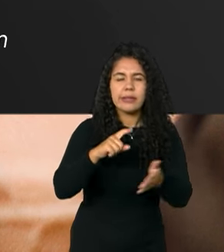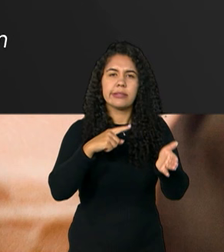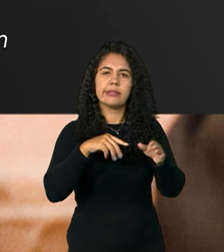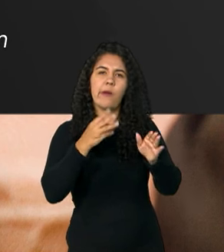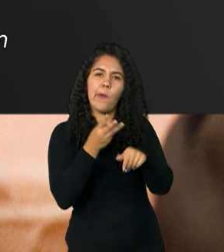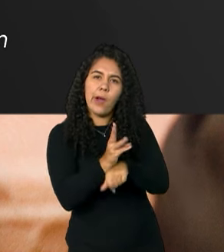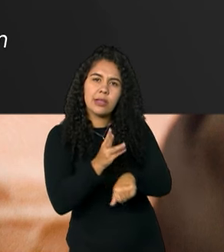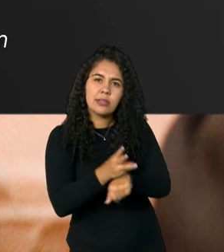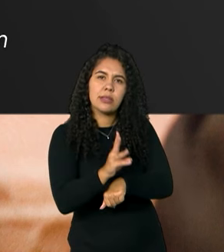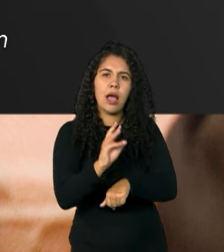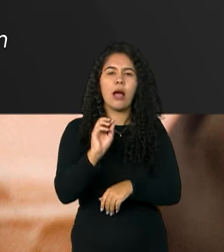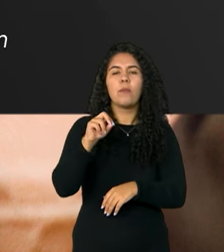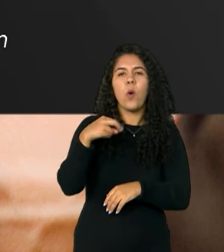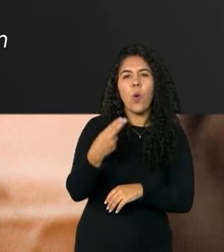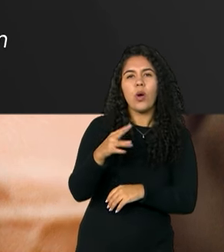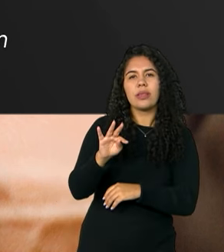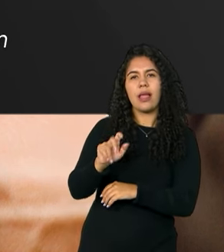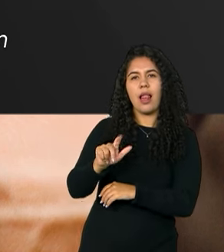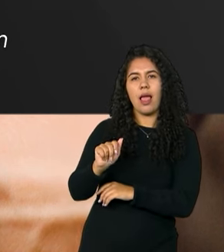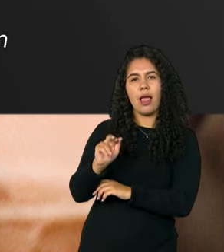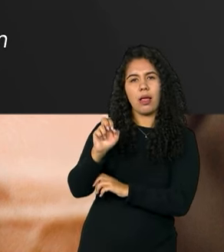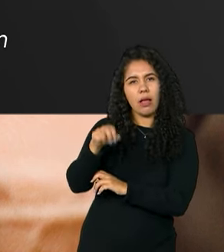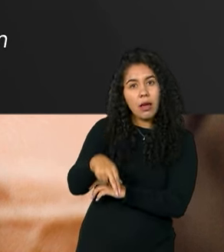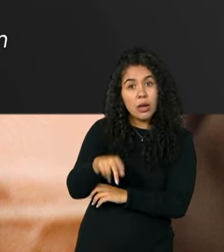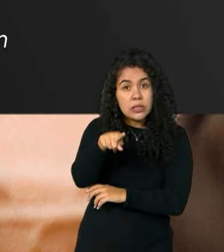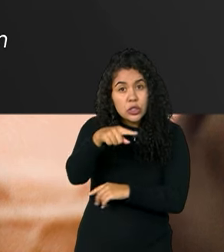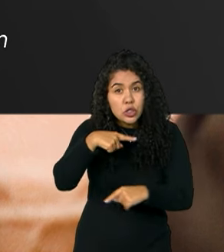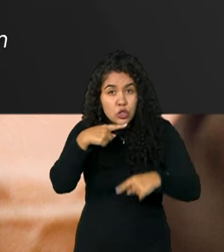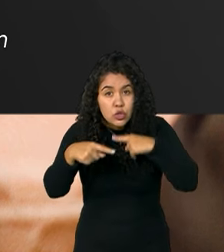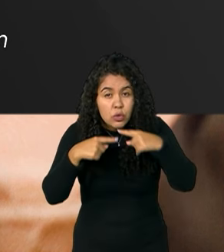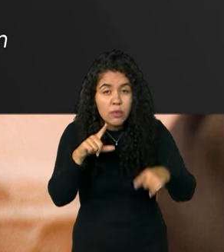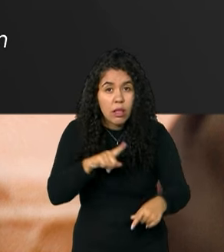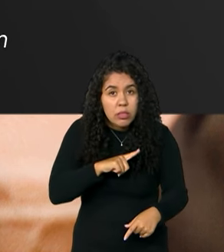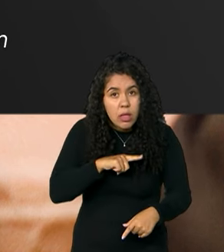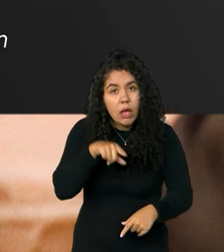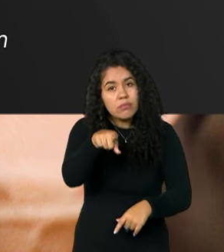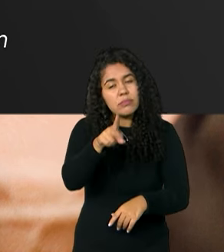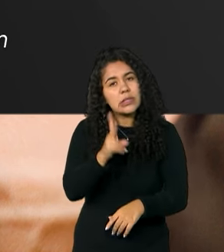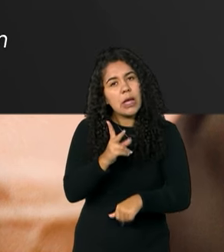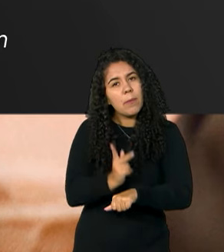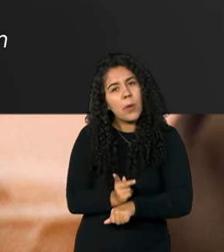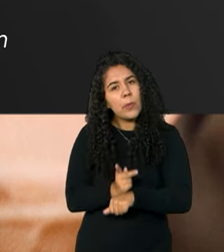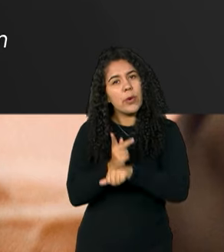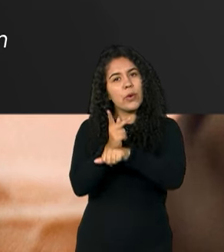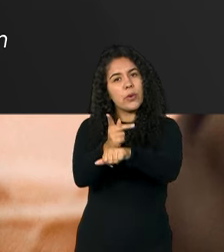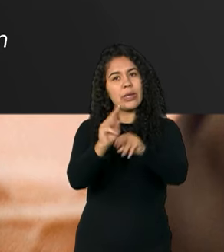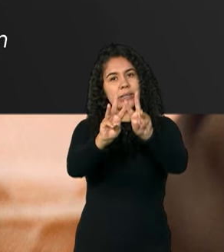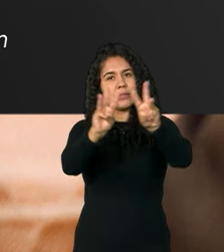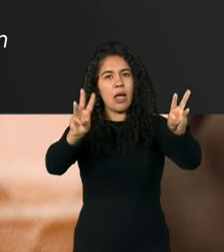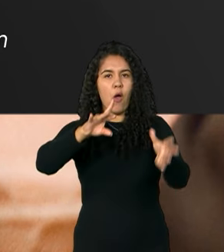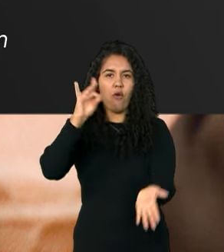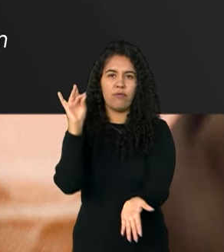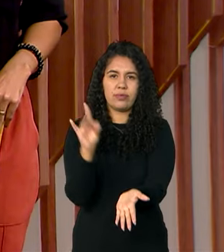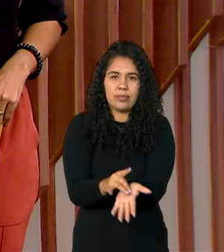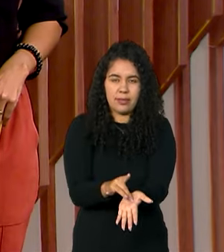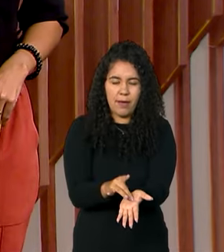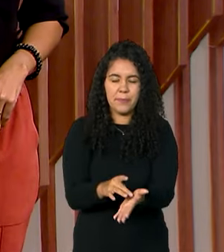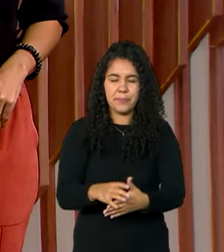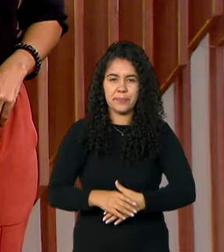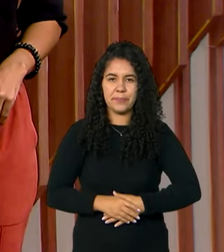ou Telegram. E em caso de dúvidas, procure sempre sites oficiais.